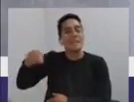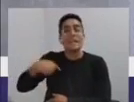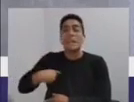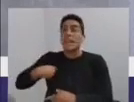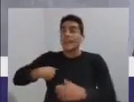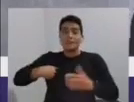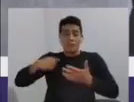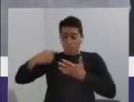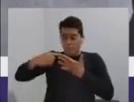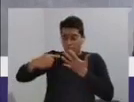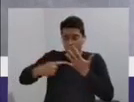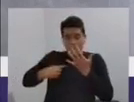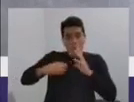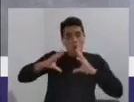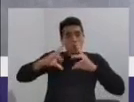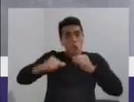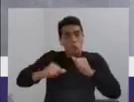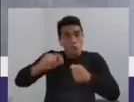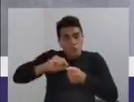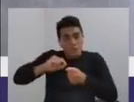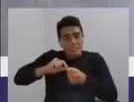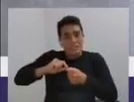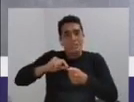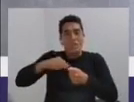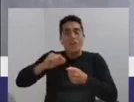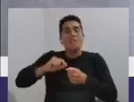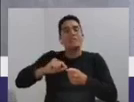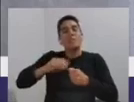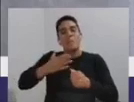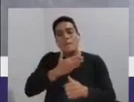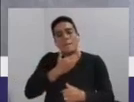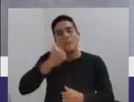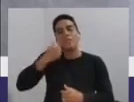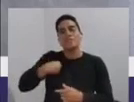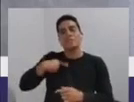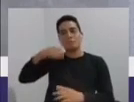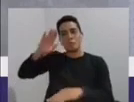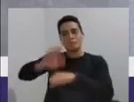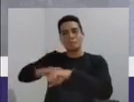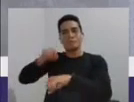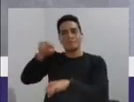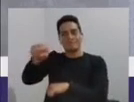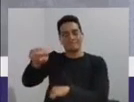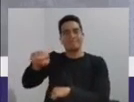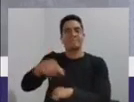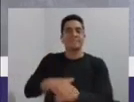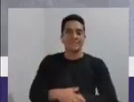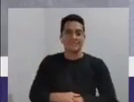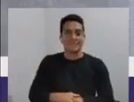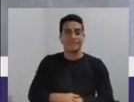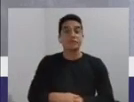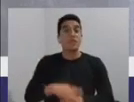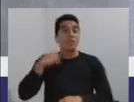eu faço melhor por você. O vereador Coruminho falou aqui